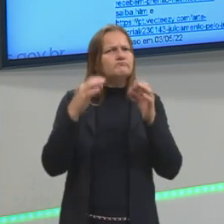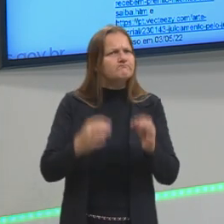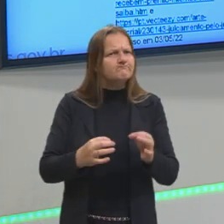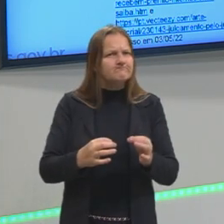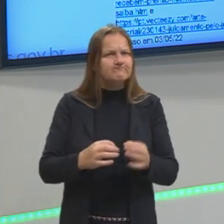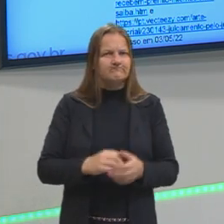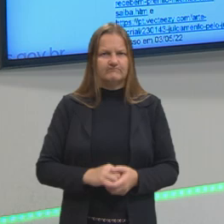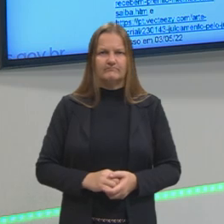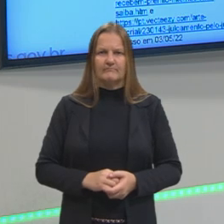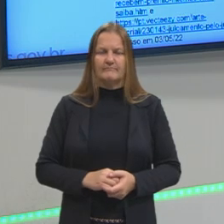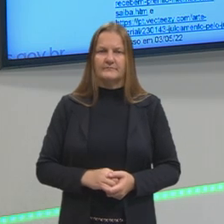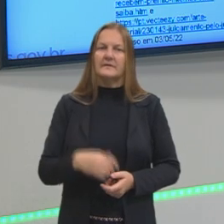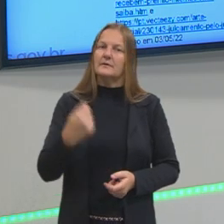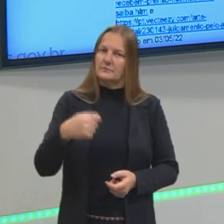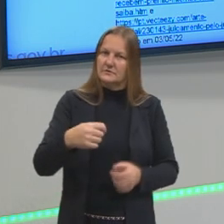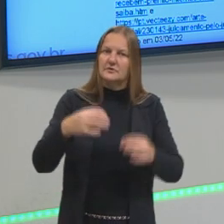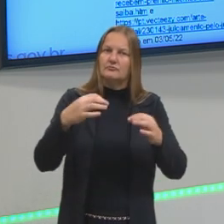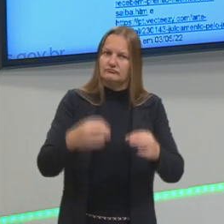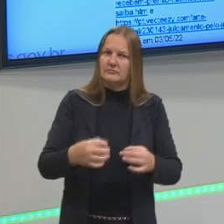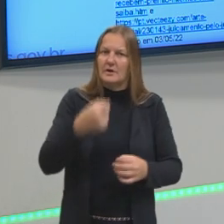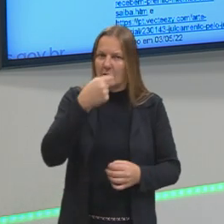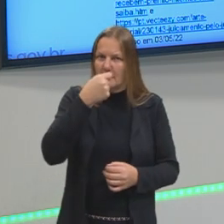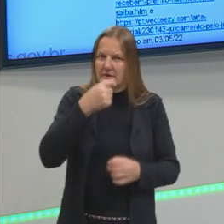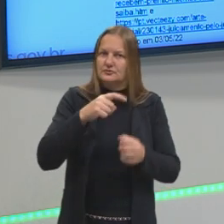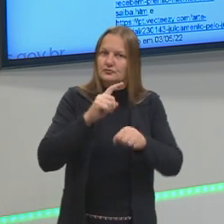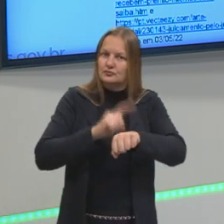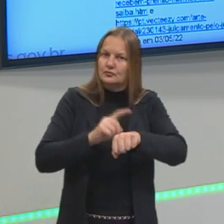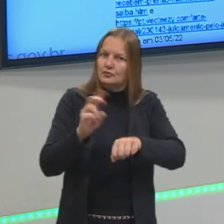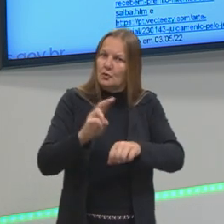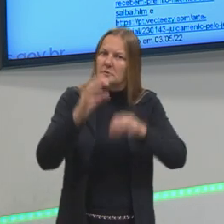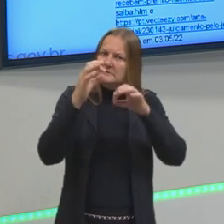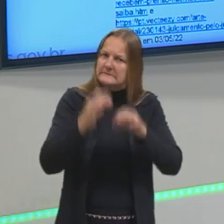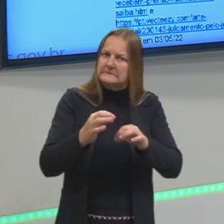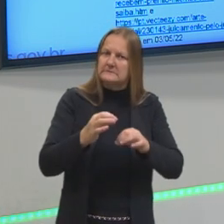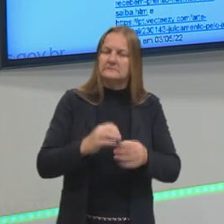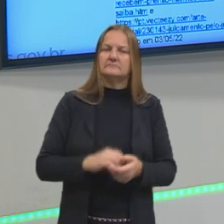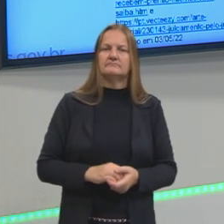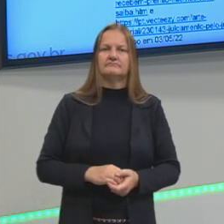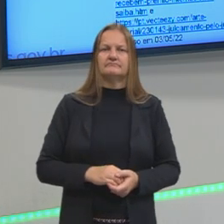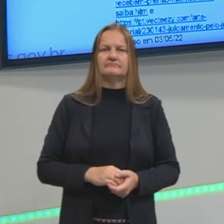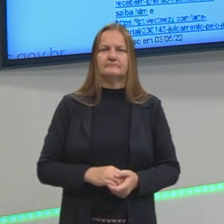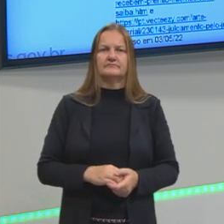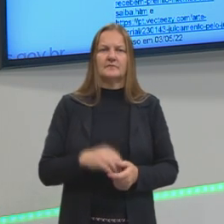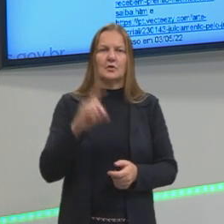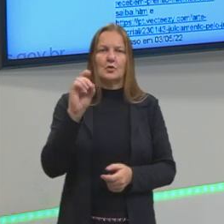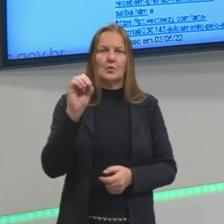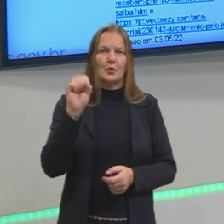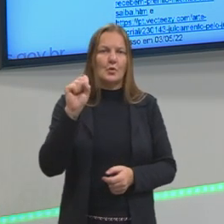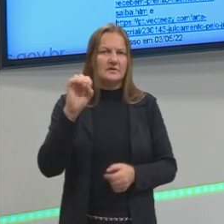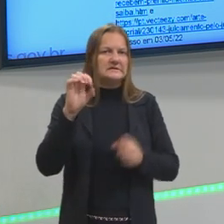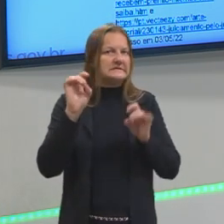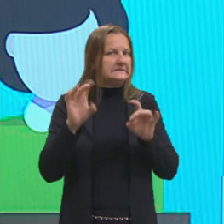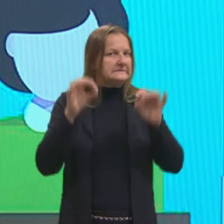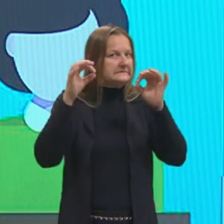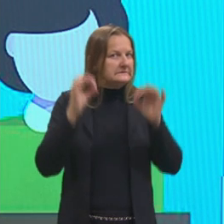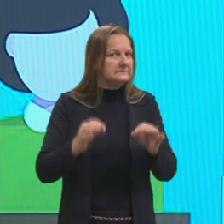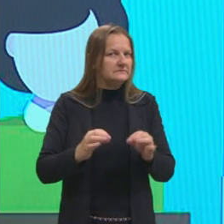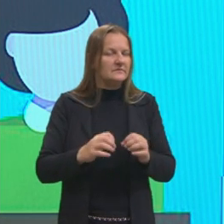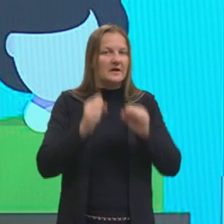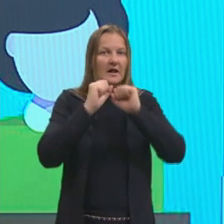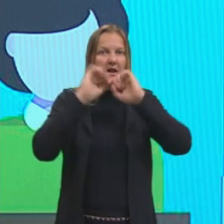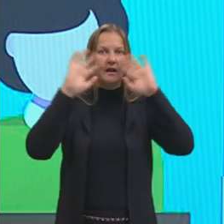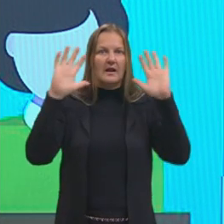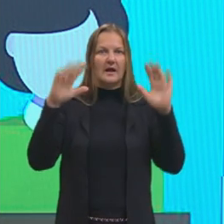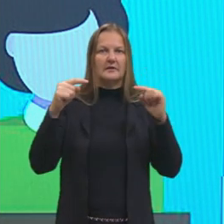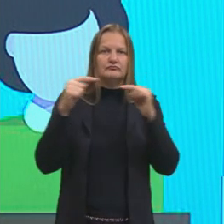dose, a gente precisa do remédio tal naquela dose específica. Linguagem clara